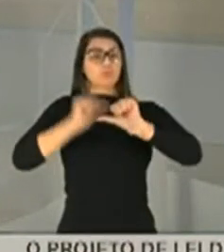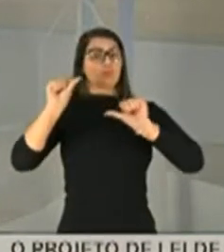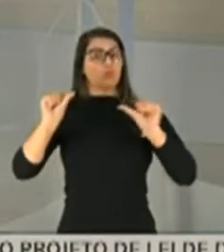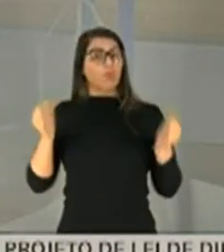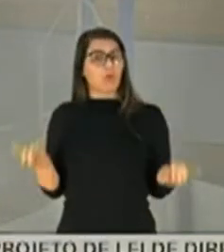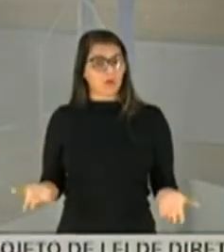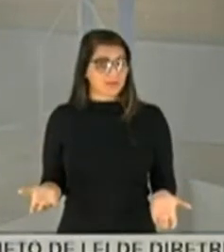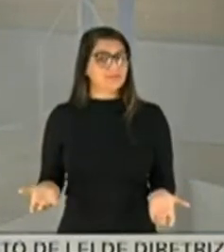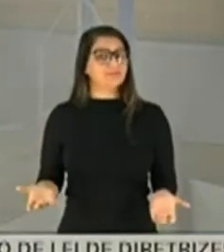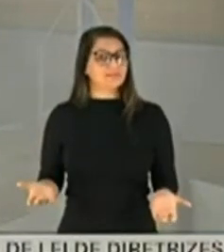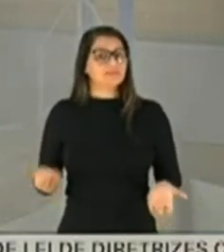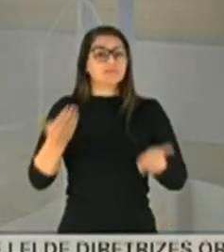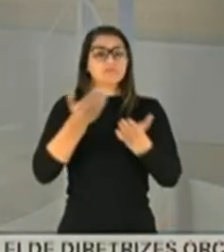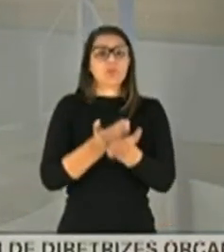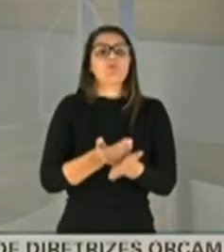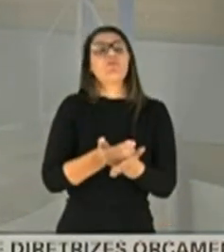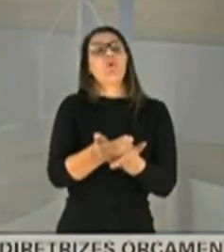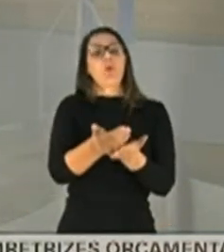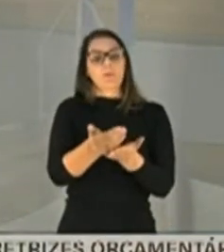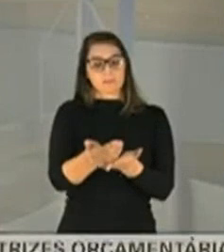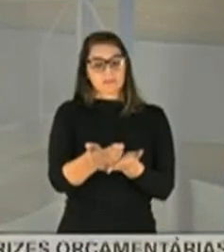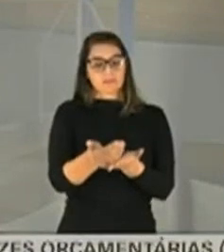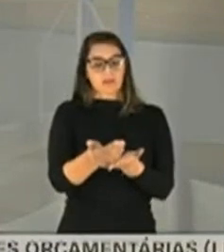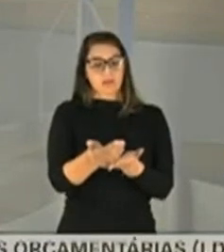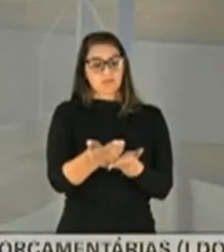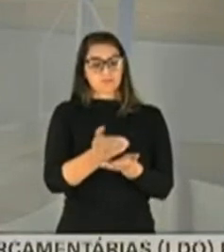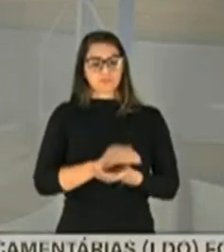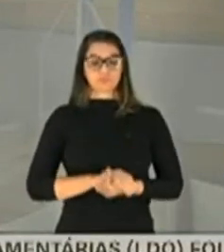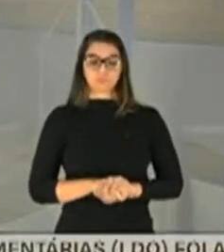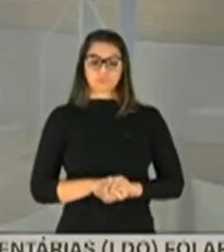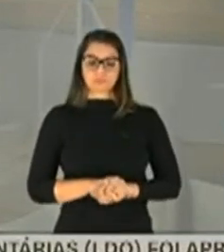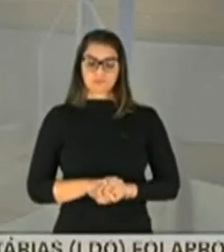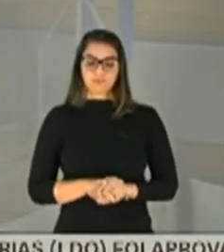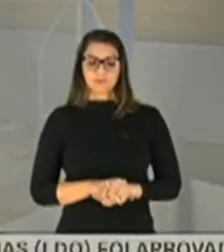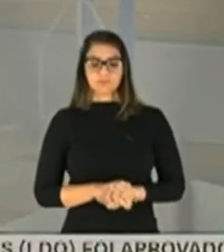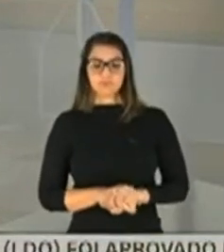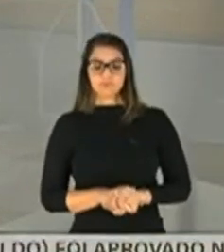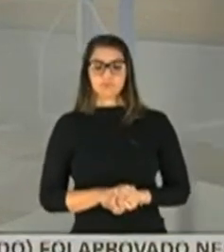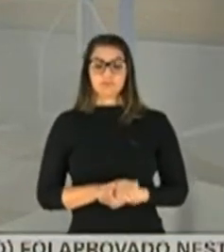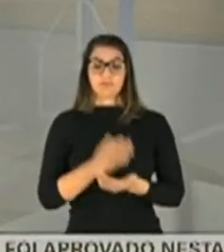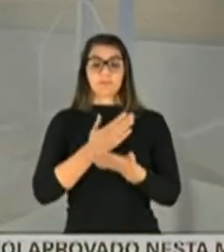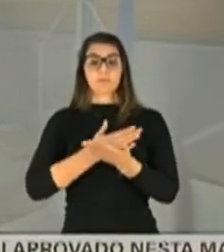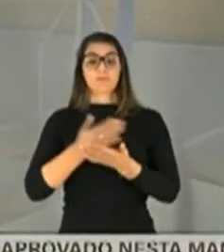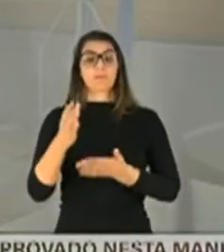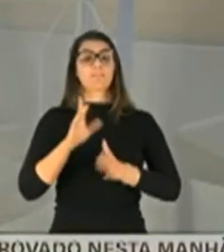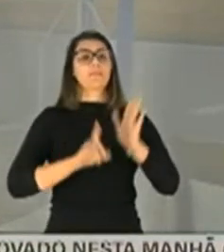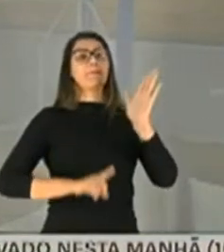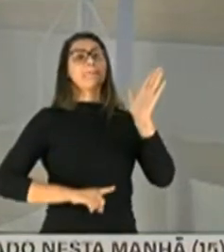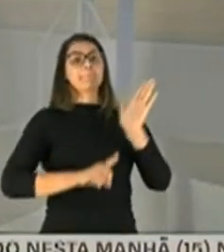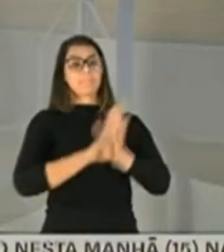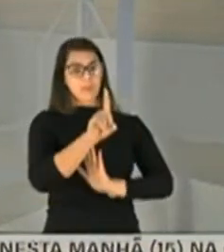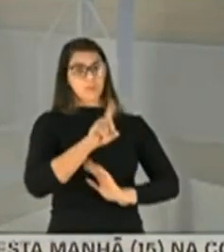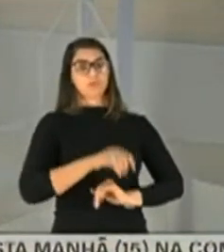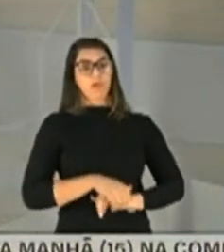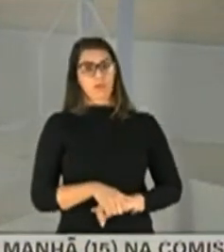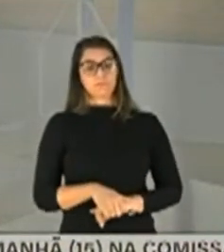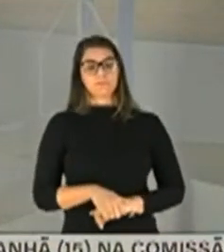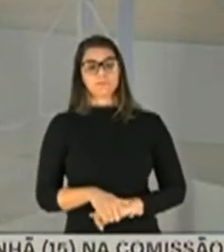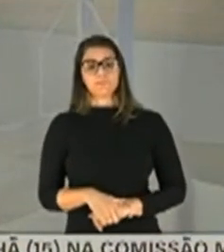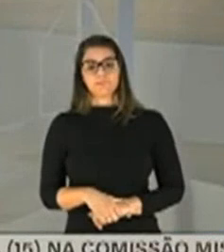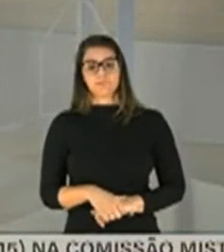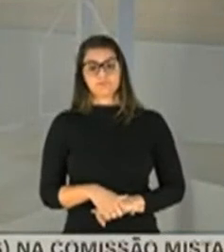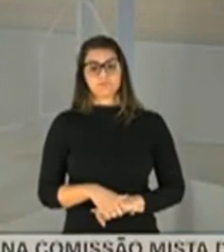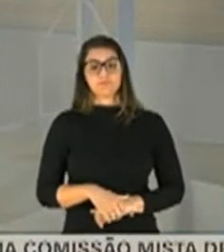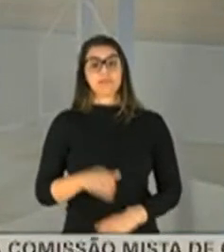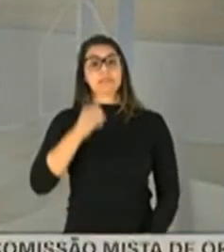Então, eu já vou começar aqui também para perguntar para o senhor, quando o